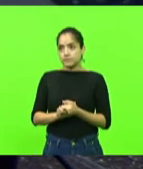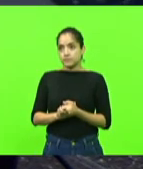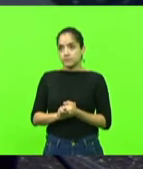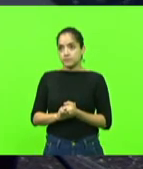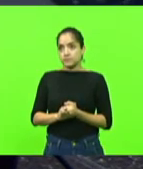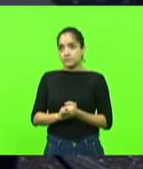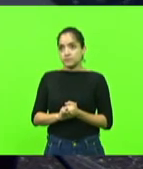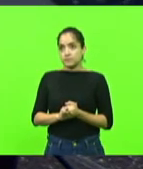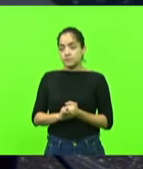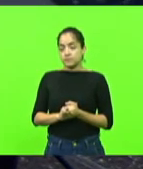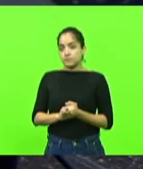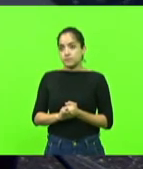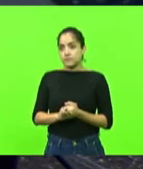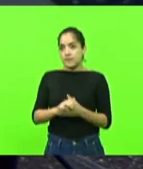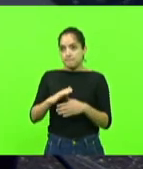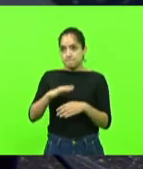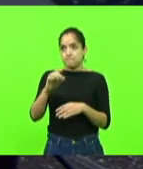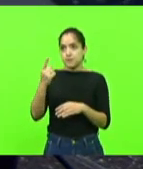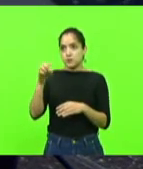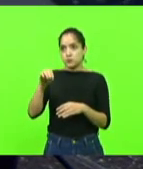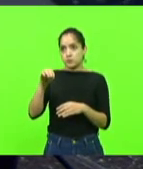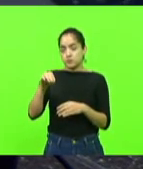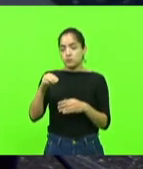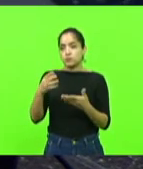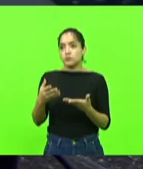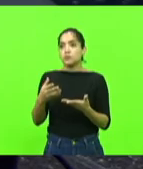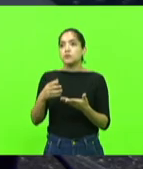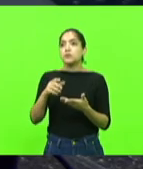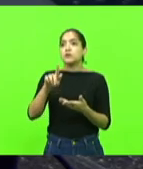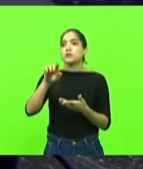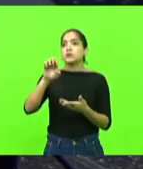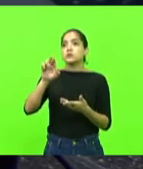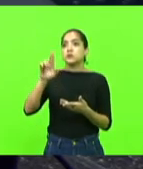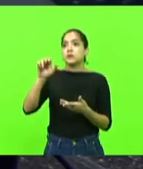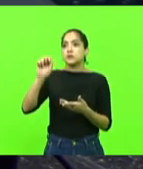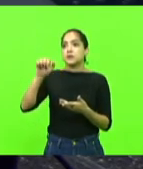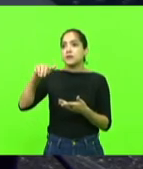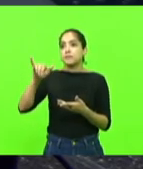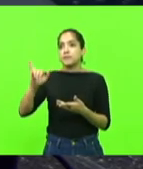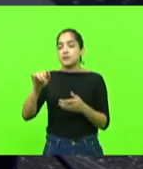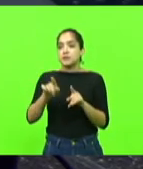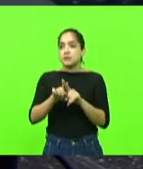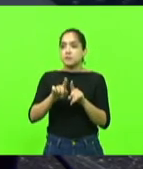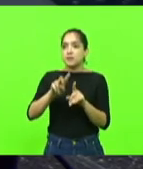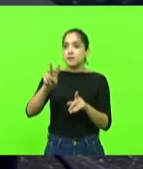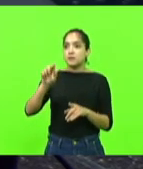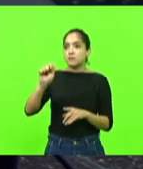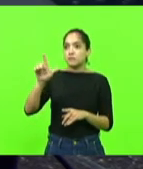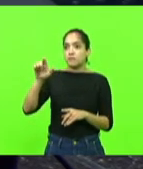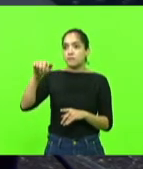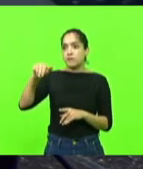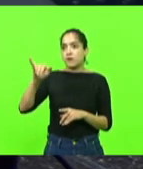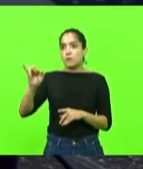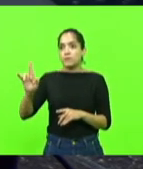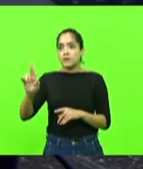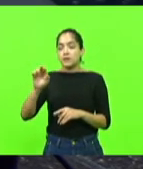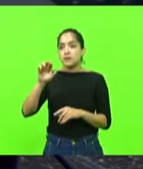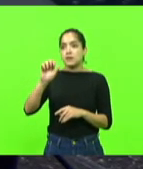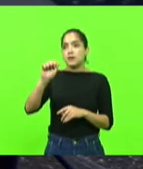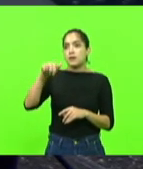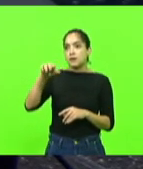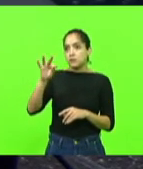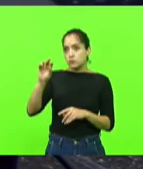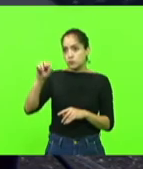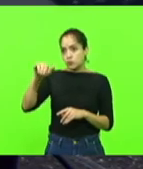Mais um minuto, deputado. Do seu Jaramir, do Valmir Betinelli, do seu Antônio, do Isair,